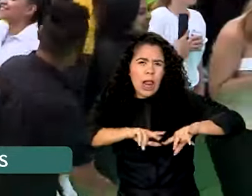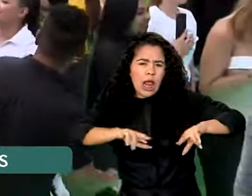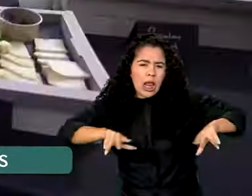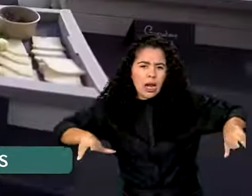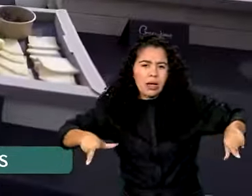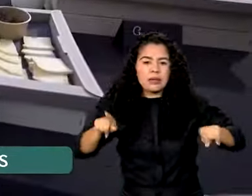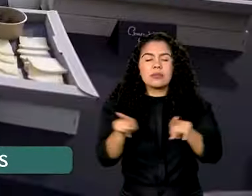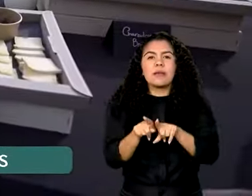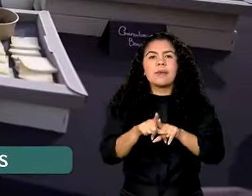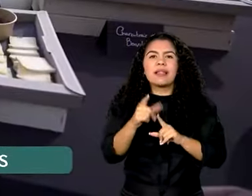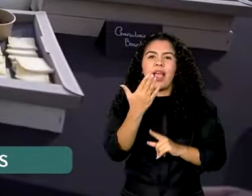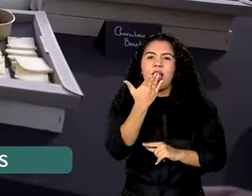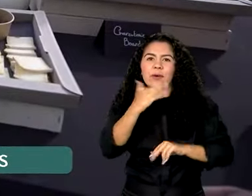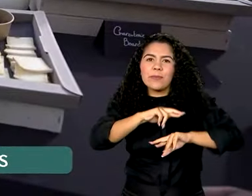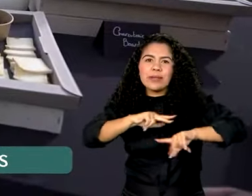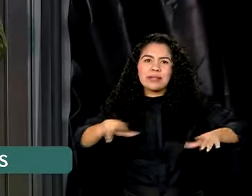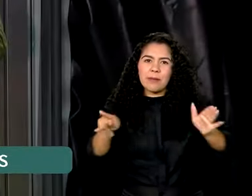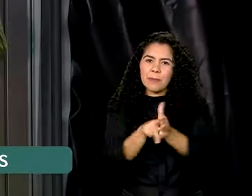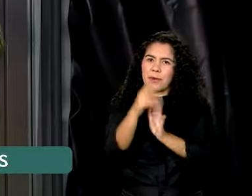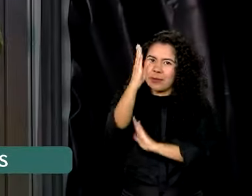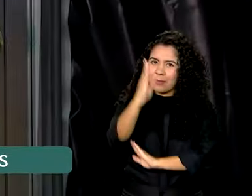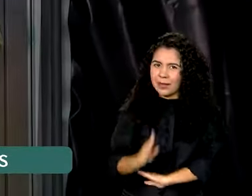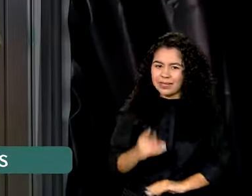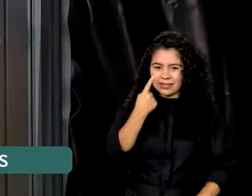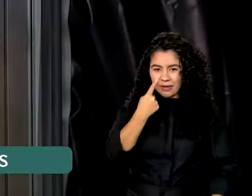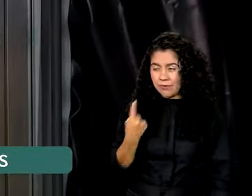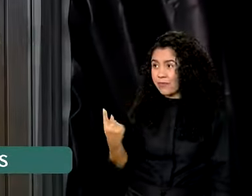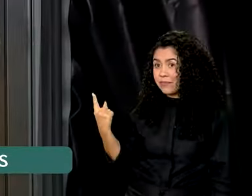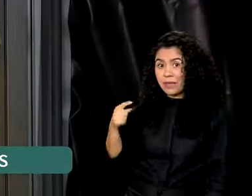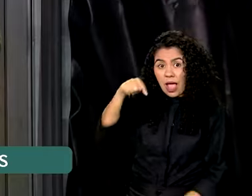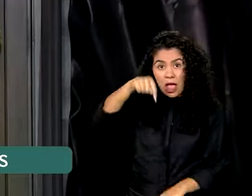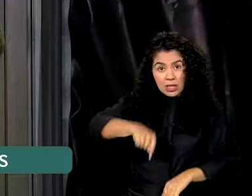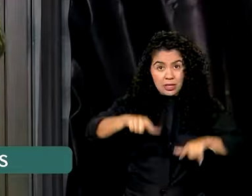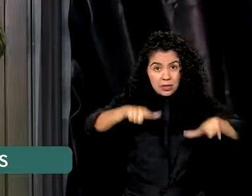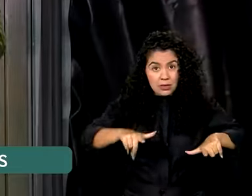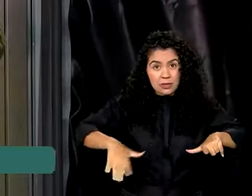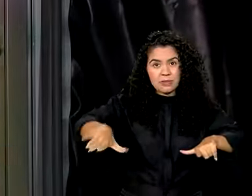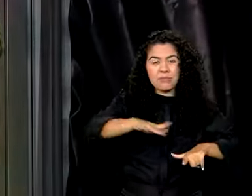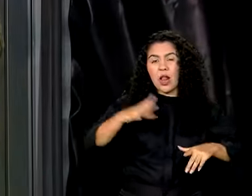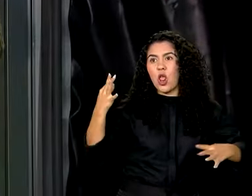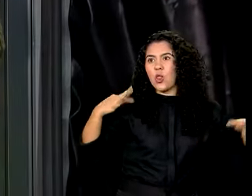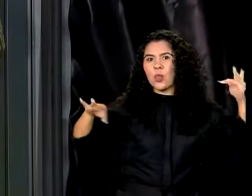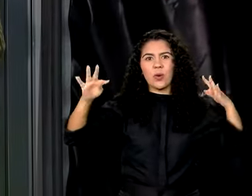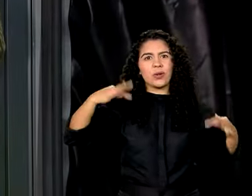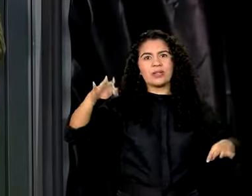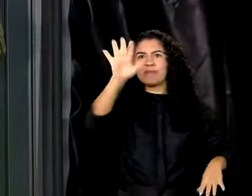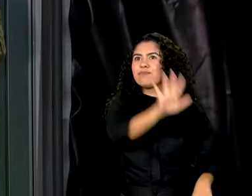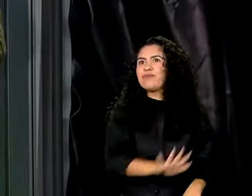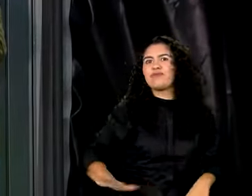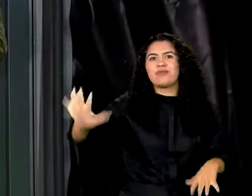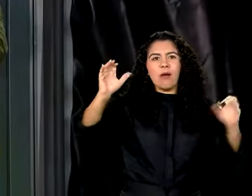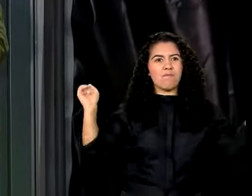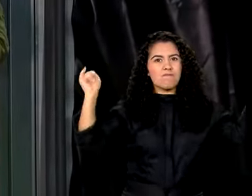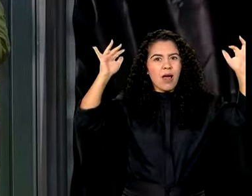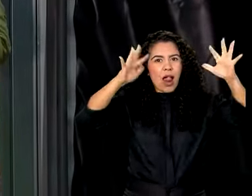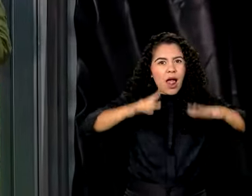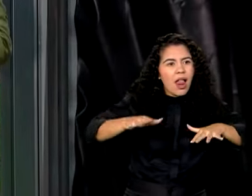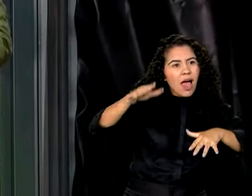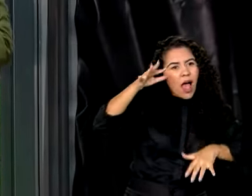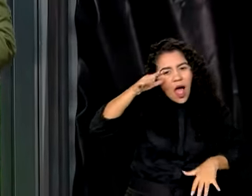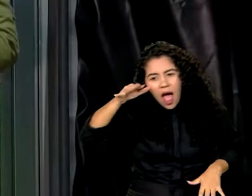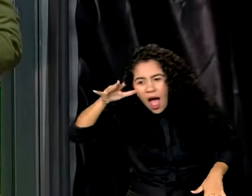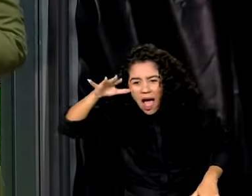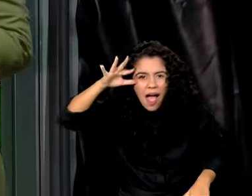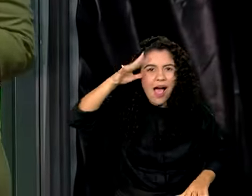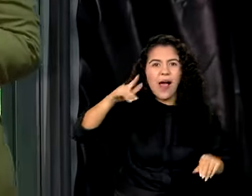de opções da gastronomia brasileira. Aqui na Casa Brasil, turistas do mundo inteiro podem conhecer um pouco mais sobre a nossa